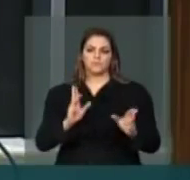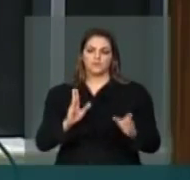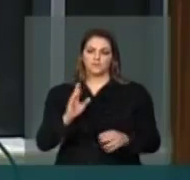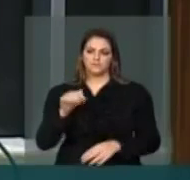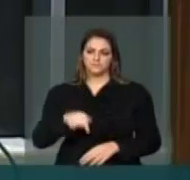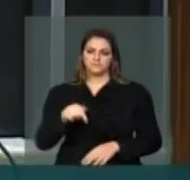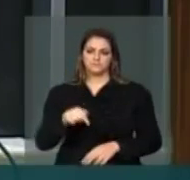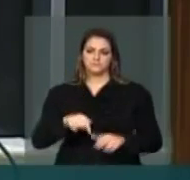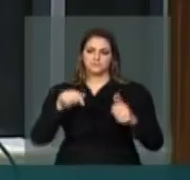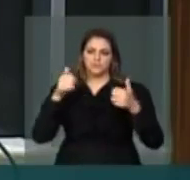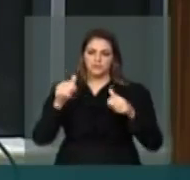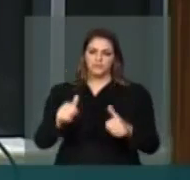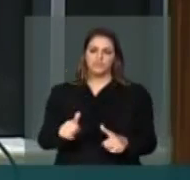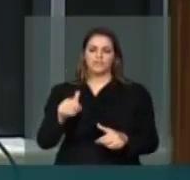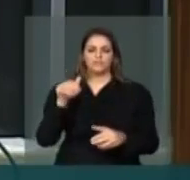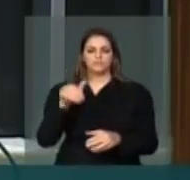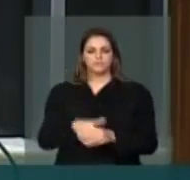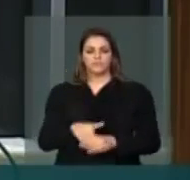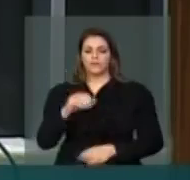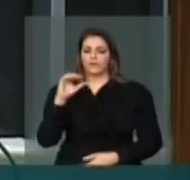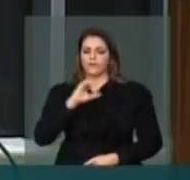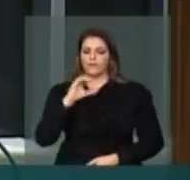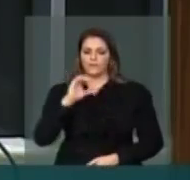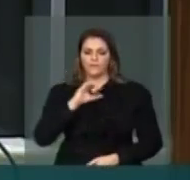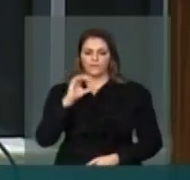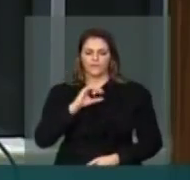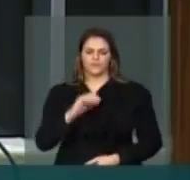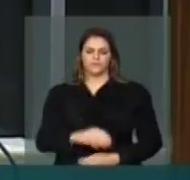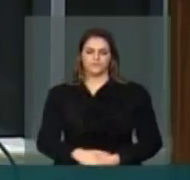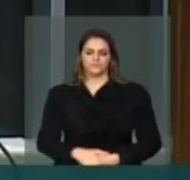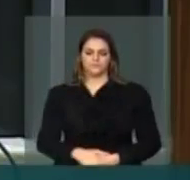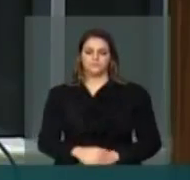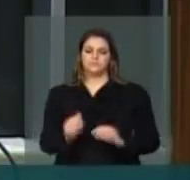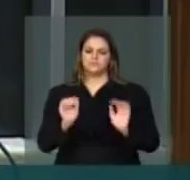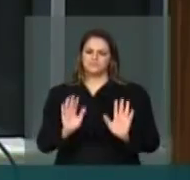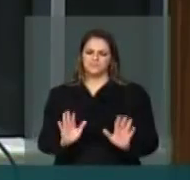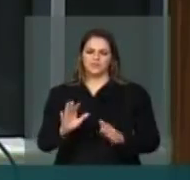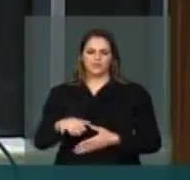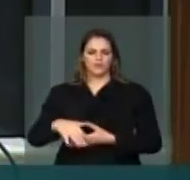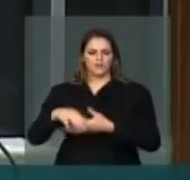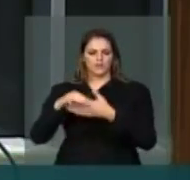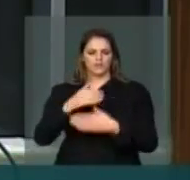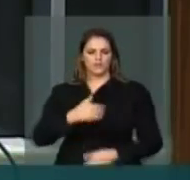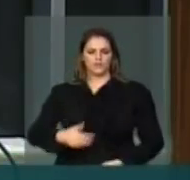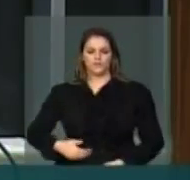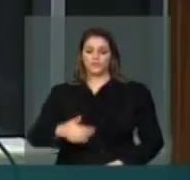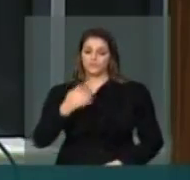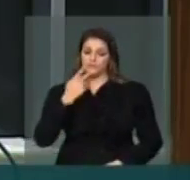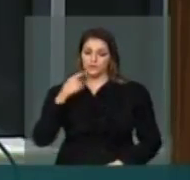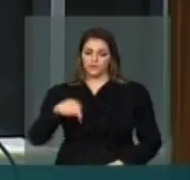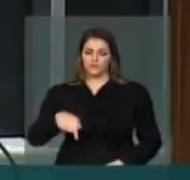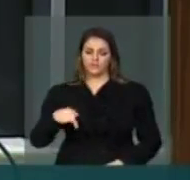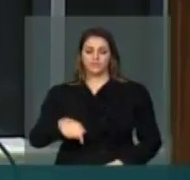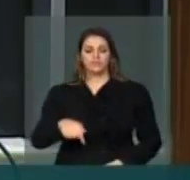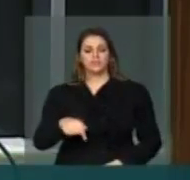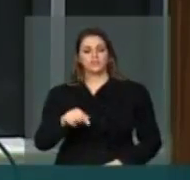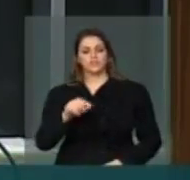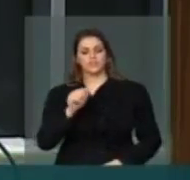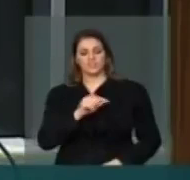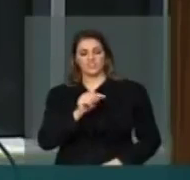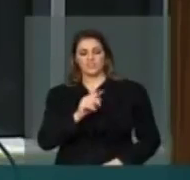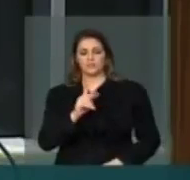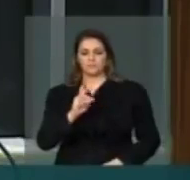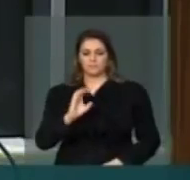apreciada em breve, apesar do governo, através do seu líder José Guimarães, dizer que ela abre